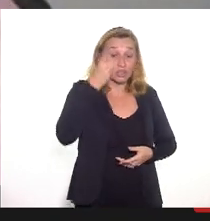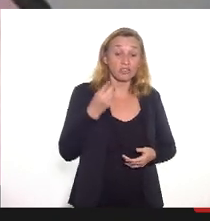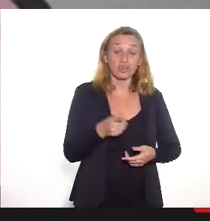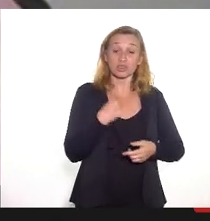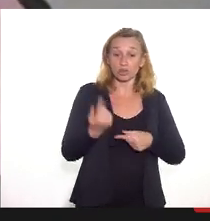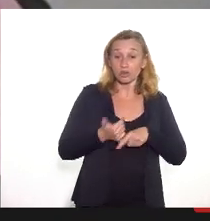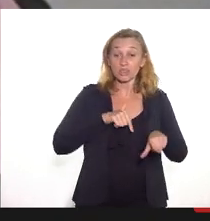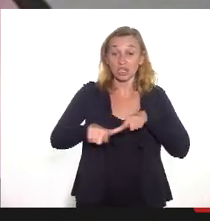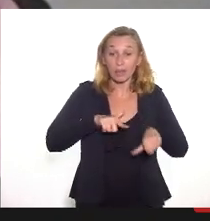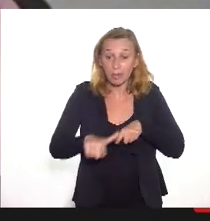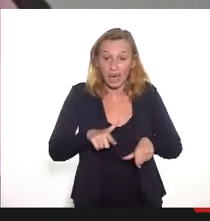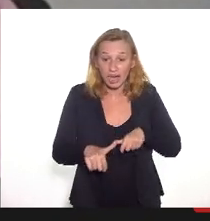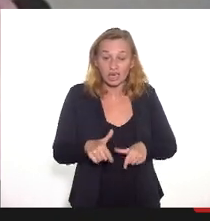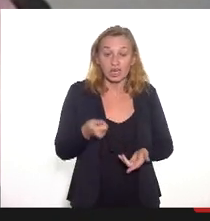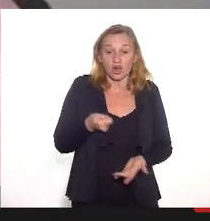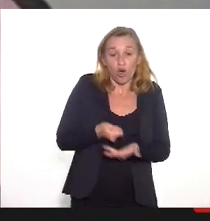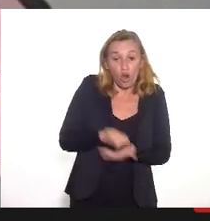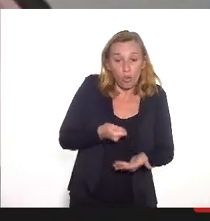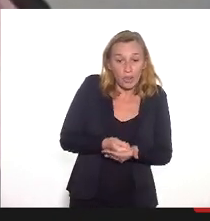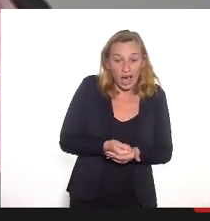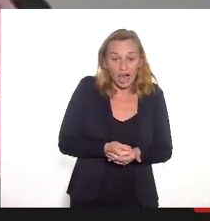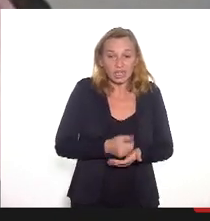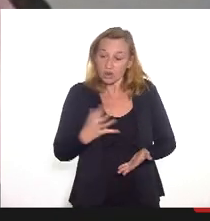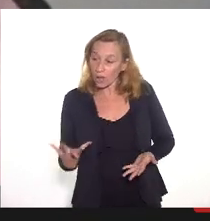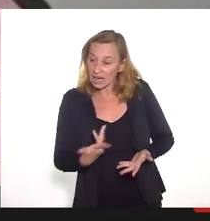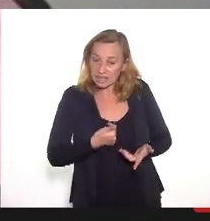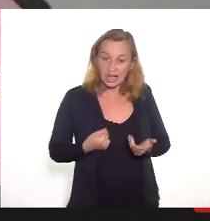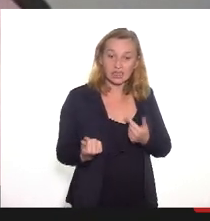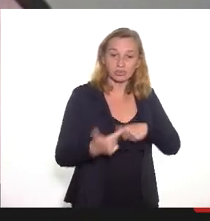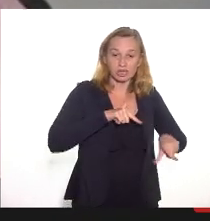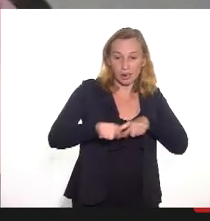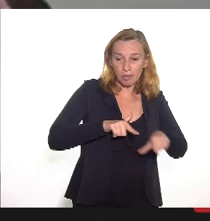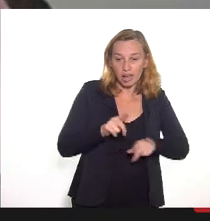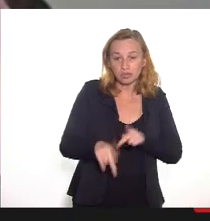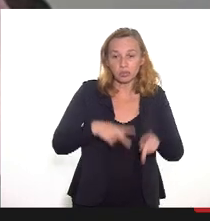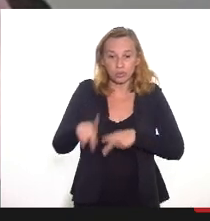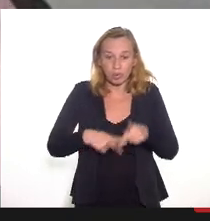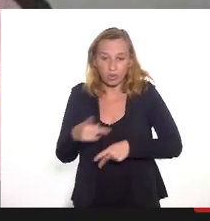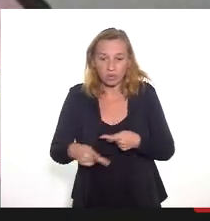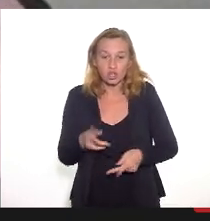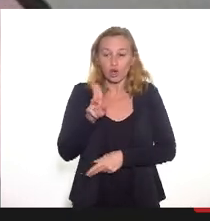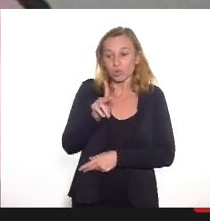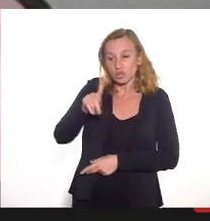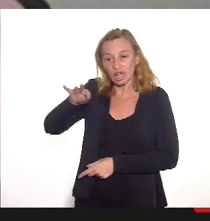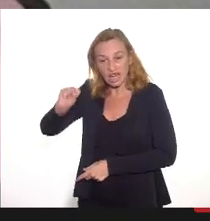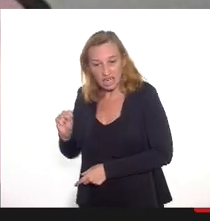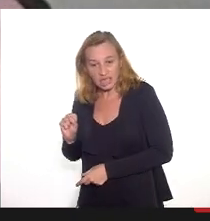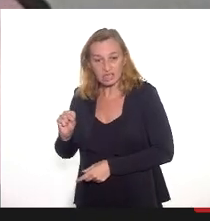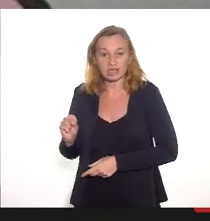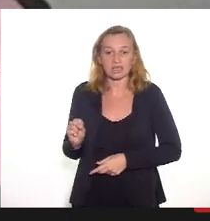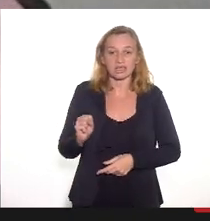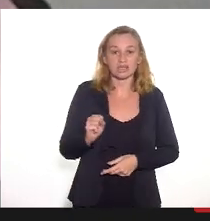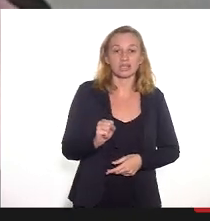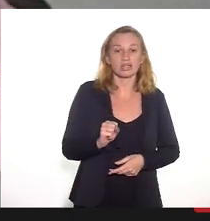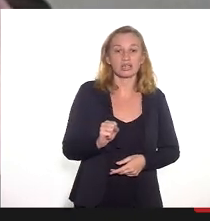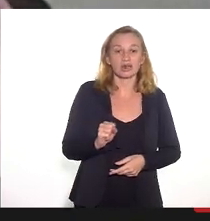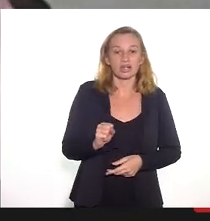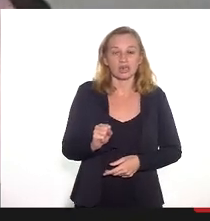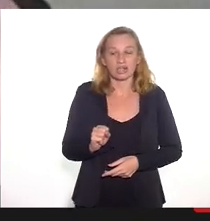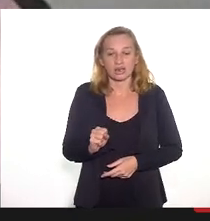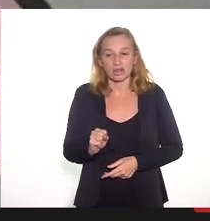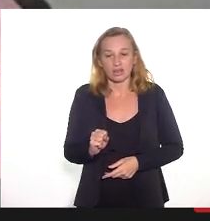o nosso papel é de cobrar o atendimento digno para a nossa população, seja nas UTIs, intensiva,